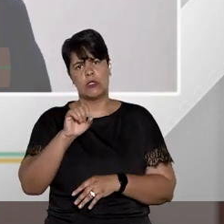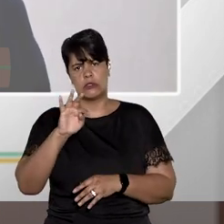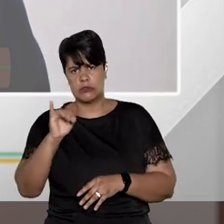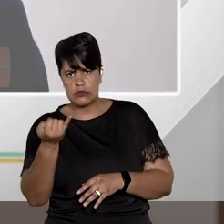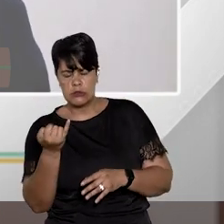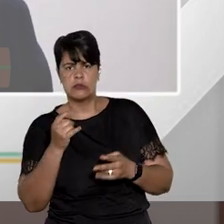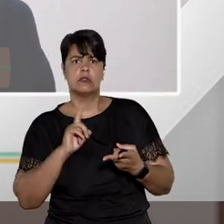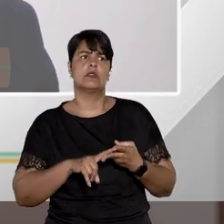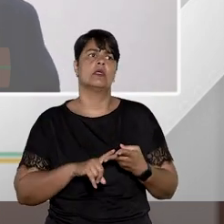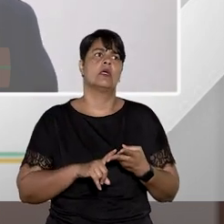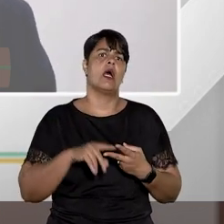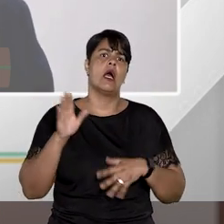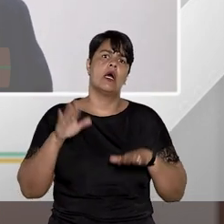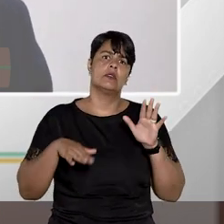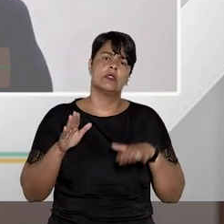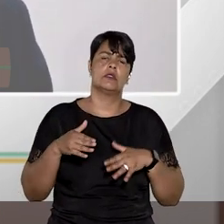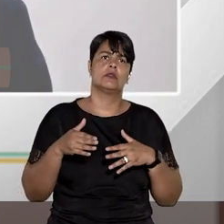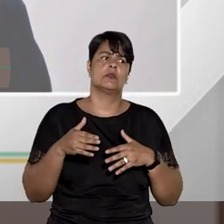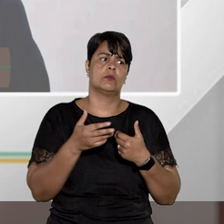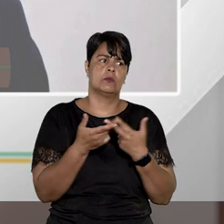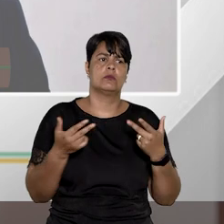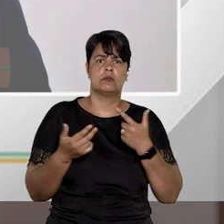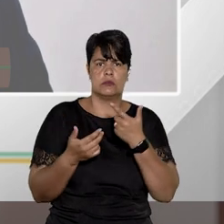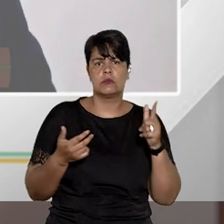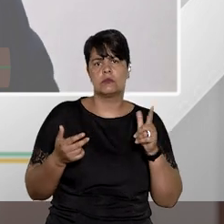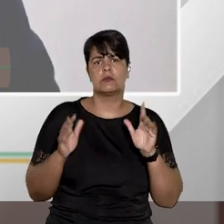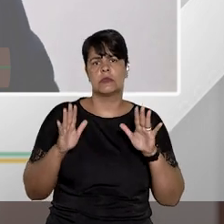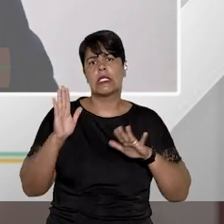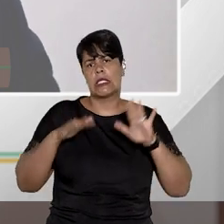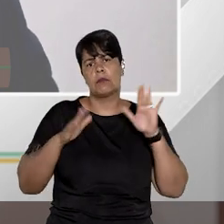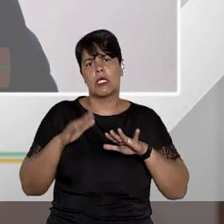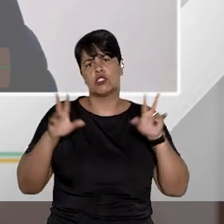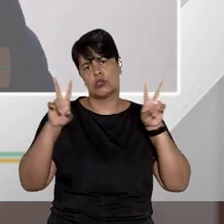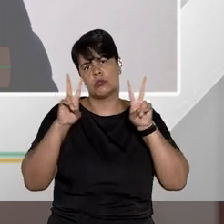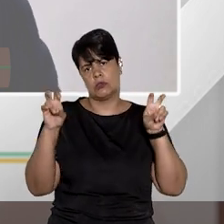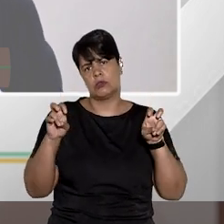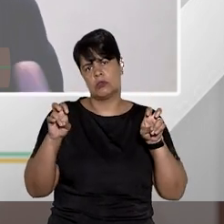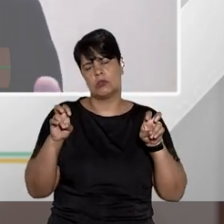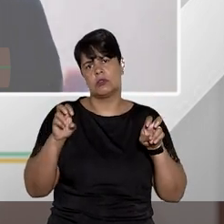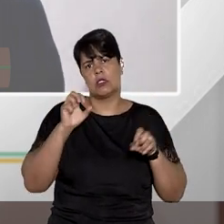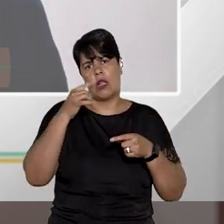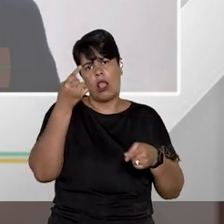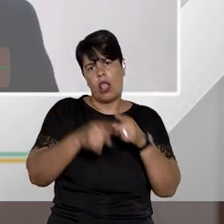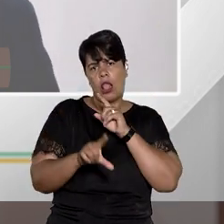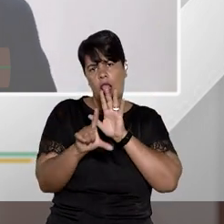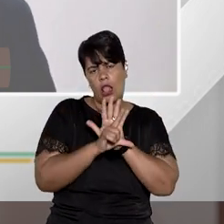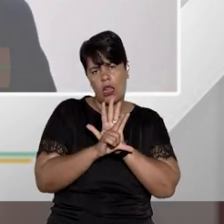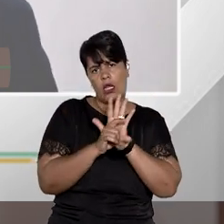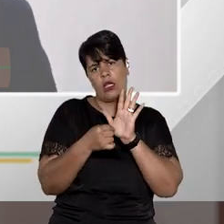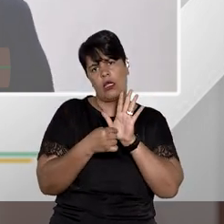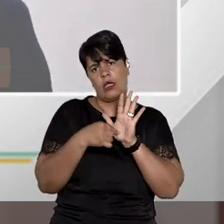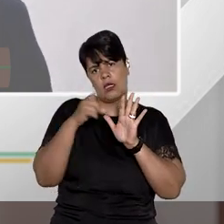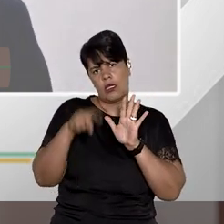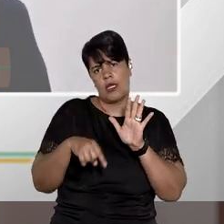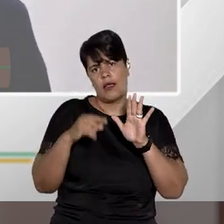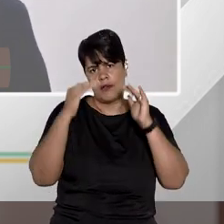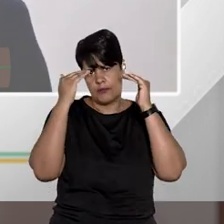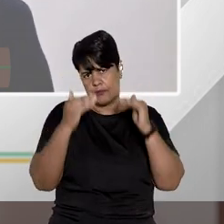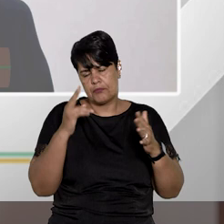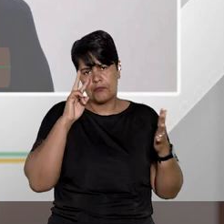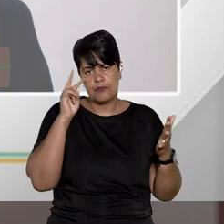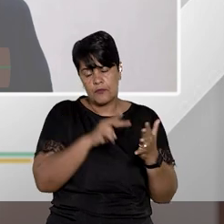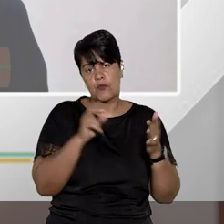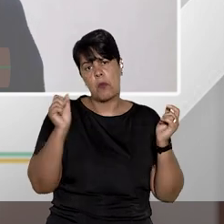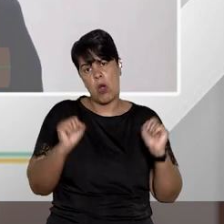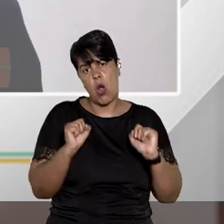recurso de apelação, a depender do cenário de ilegalidade muito demonstrada de forma muito patente, pode ser